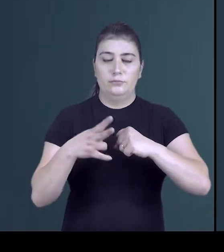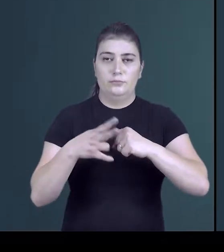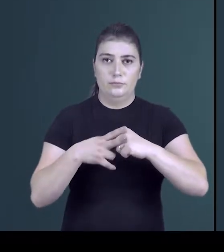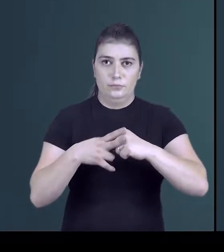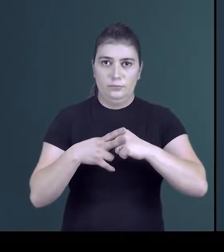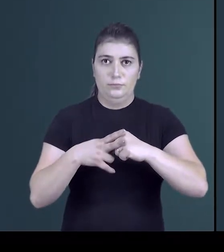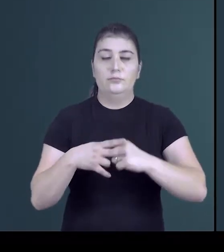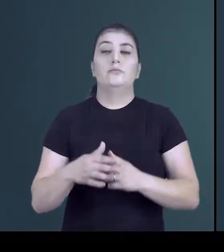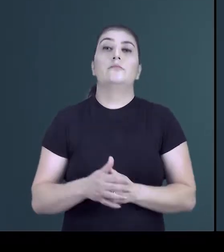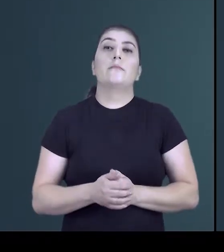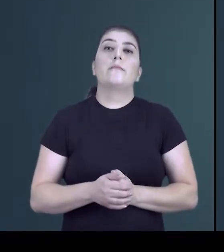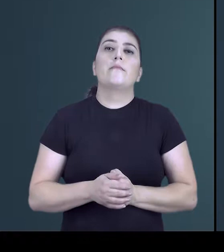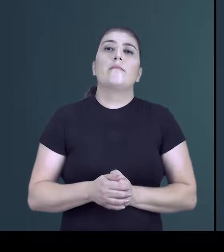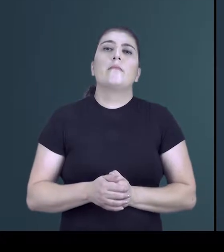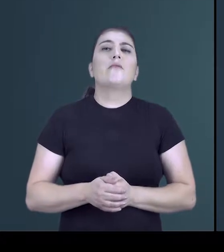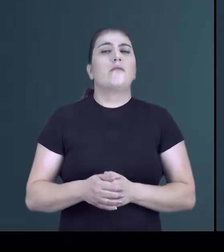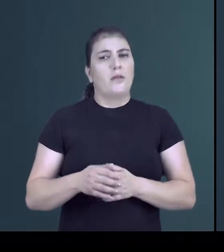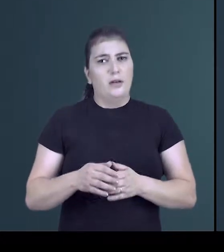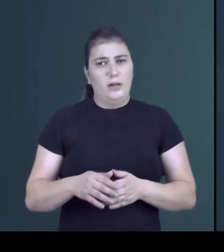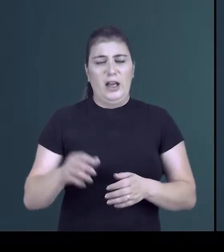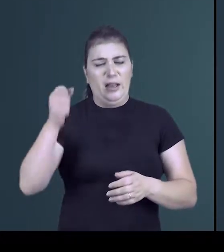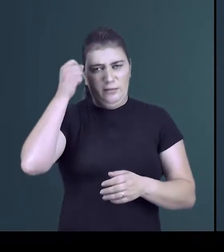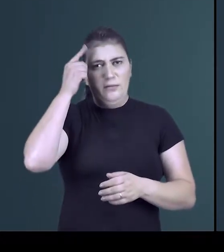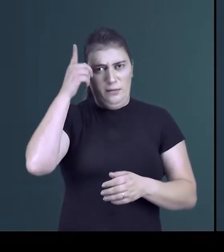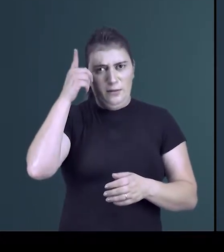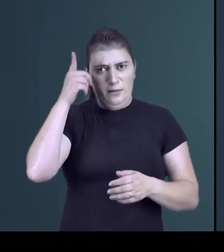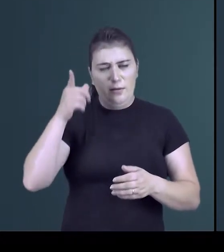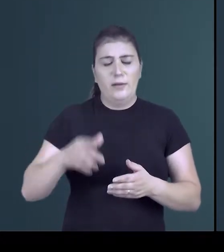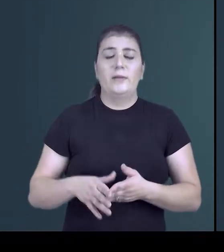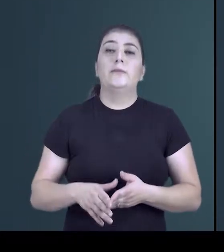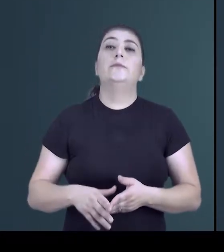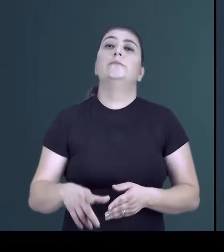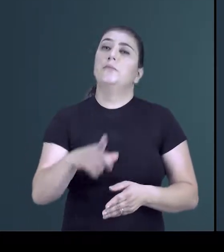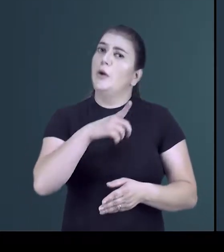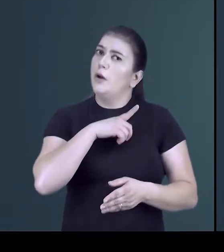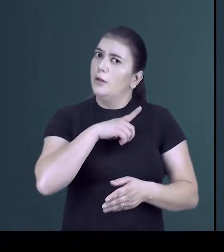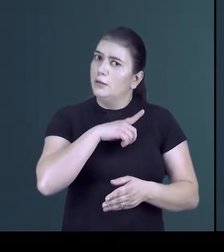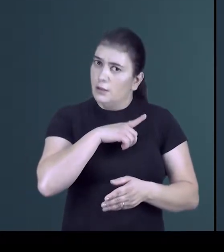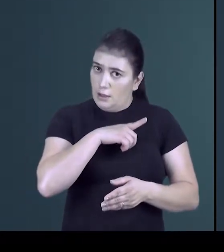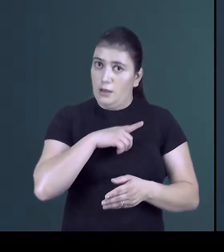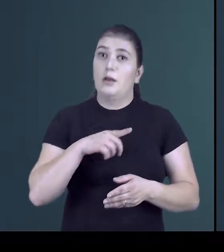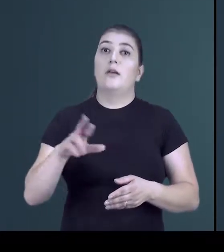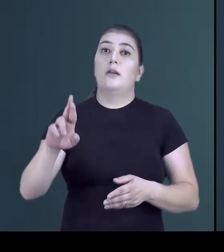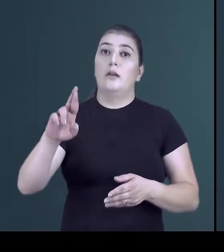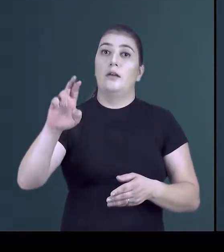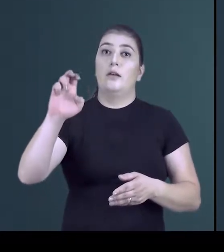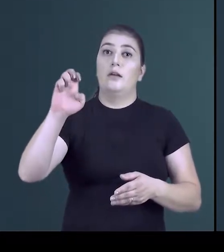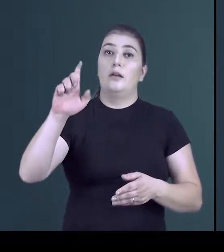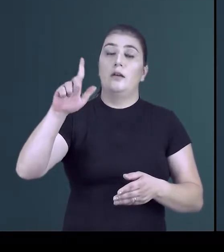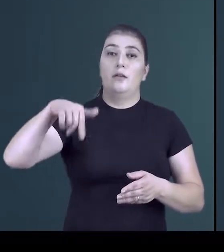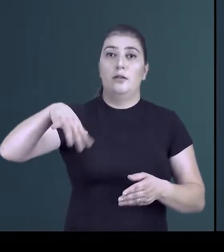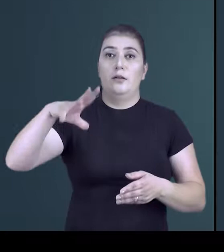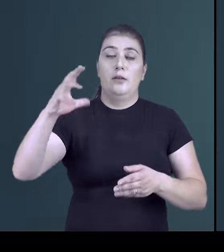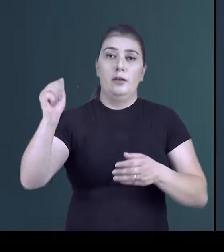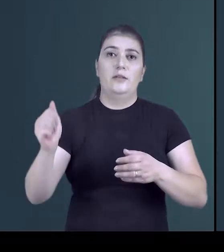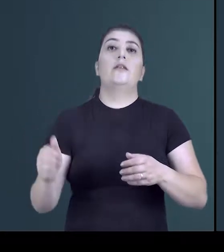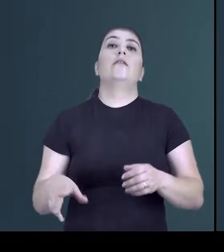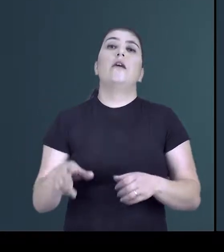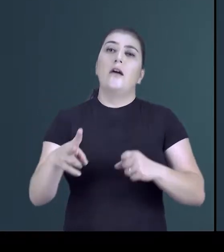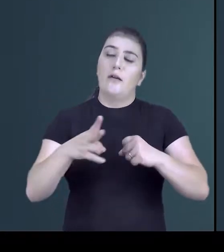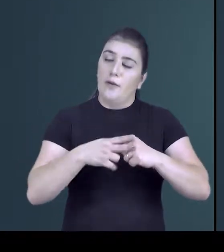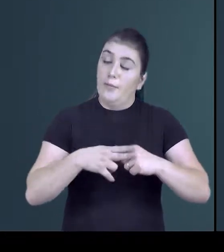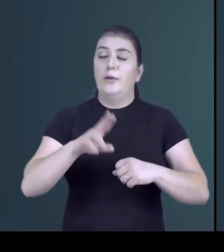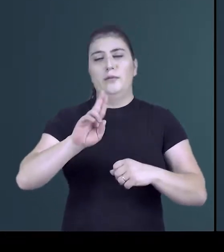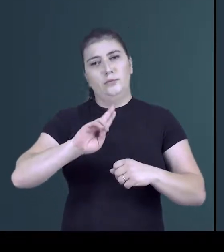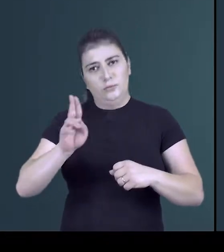elementos regidos. Partindo dessa ideia, temos na regência verbal e nominal, termos regentes,